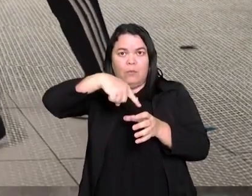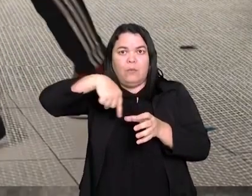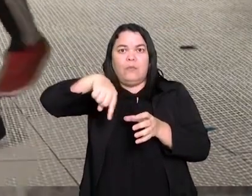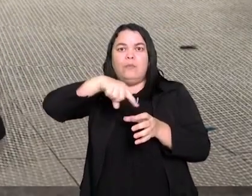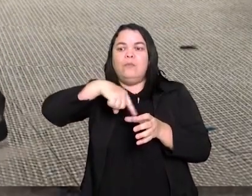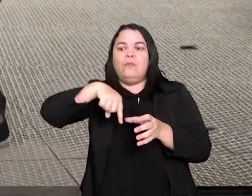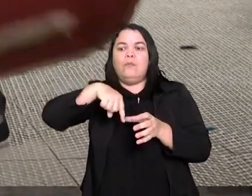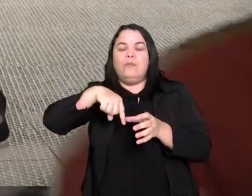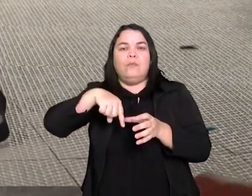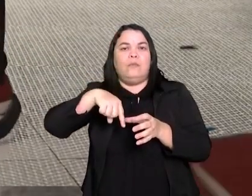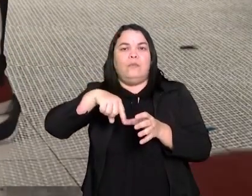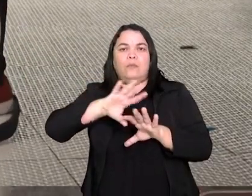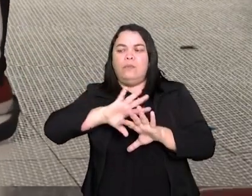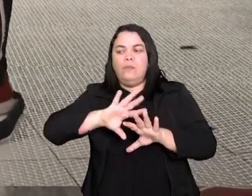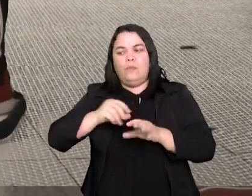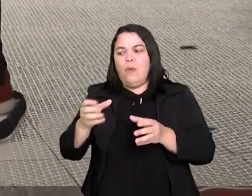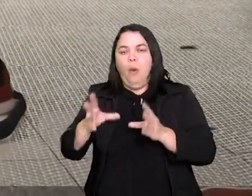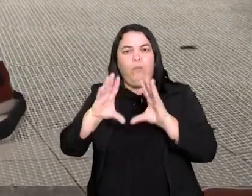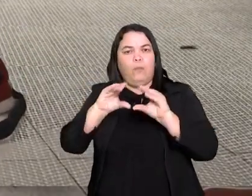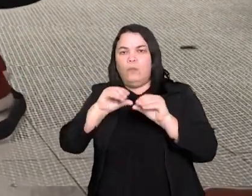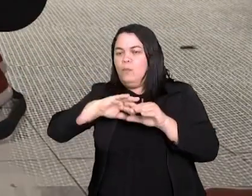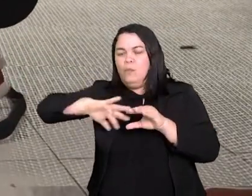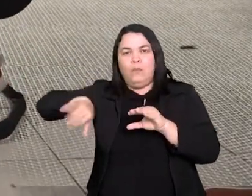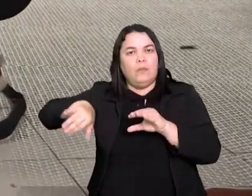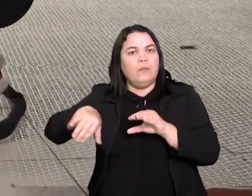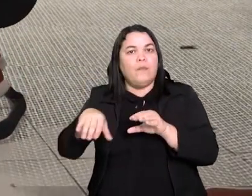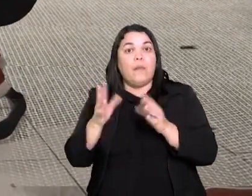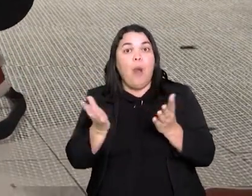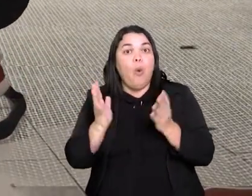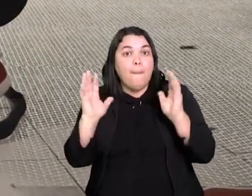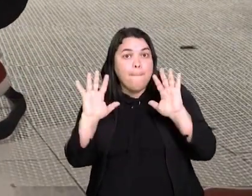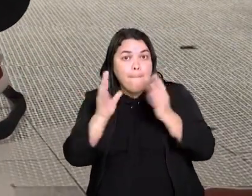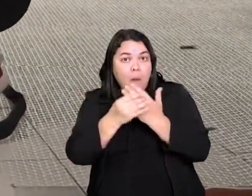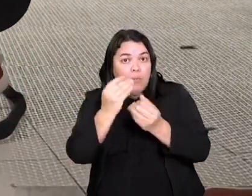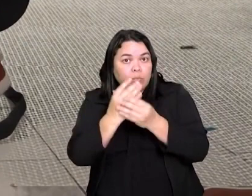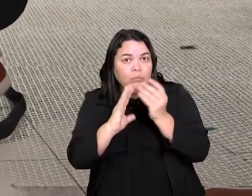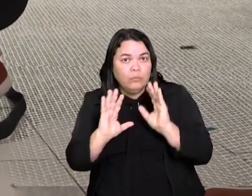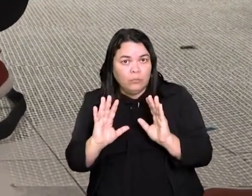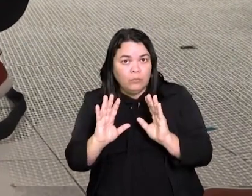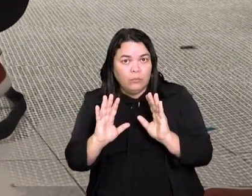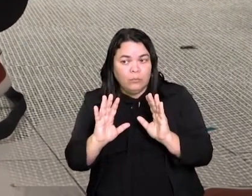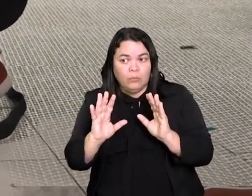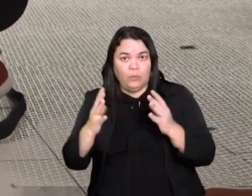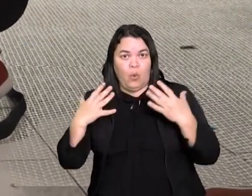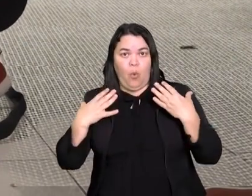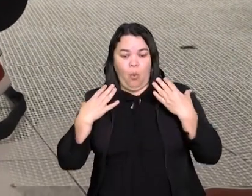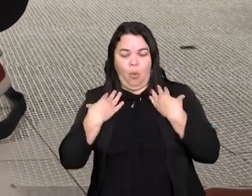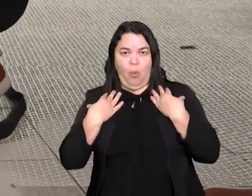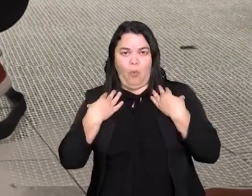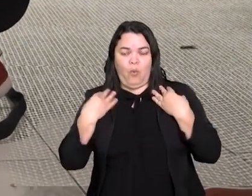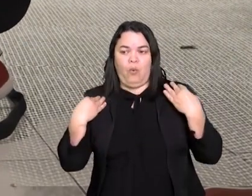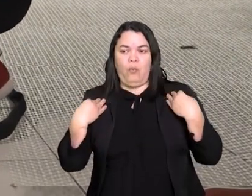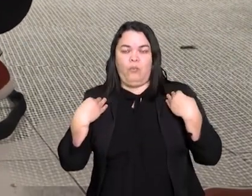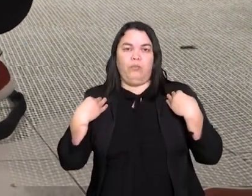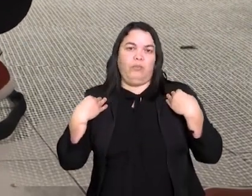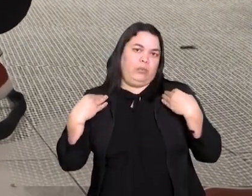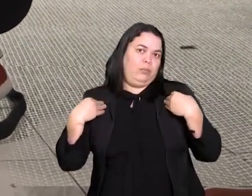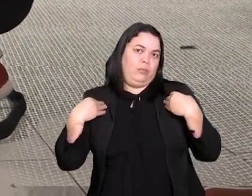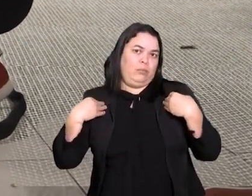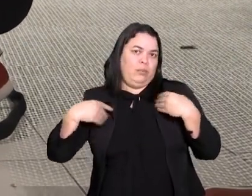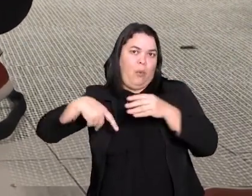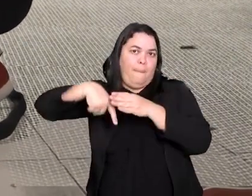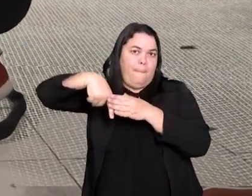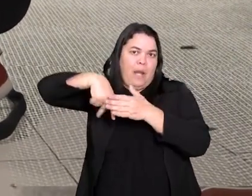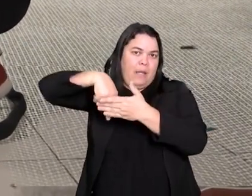e não vamos mais utilizar a almofada vamos usar as mãos só que essas mãos no ombro ou nas